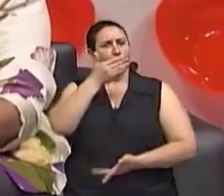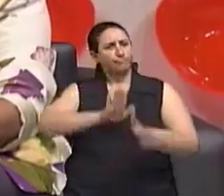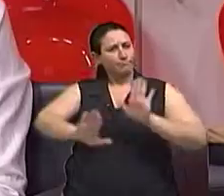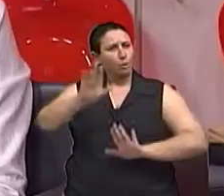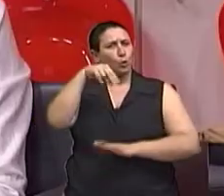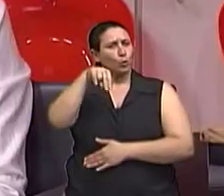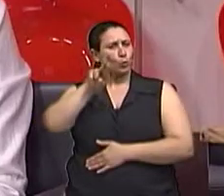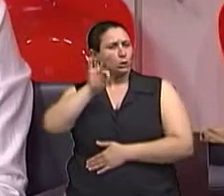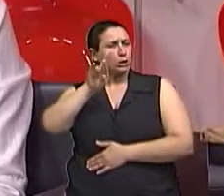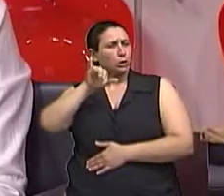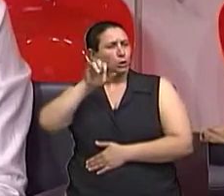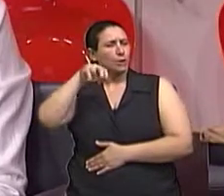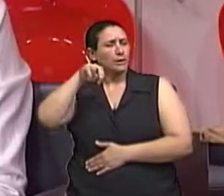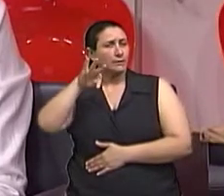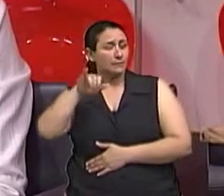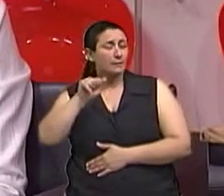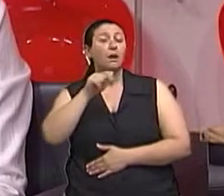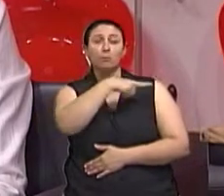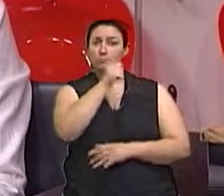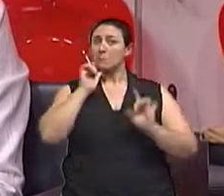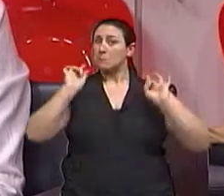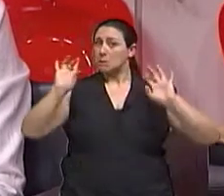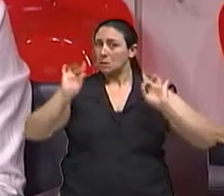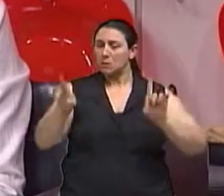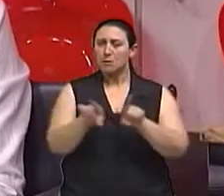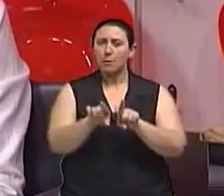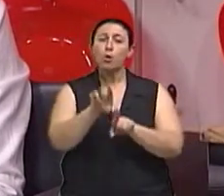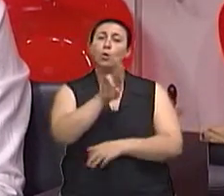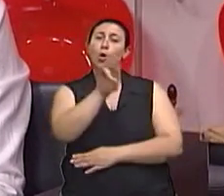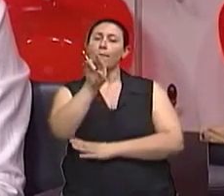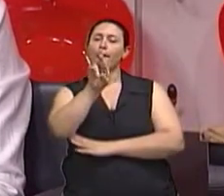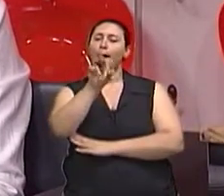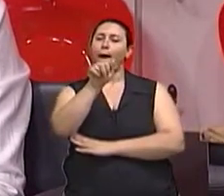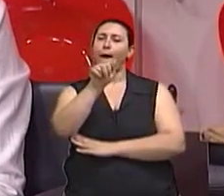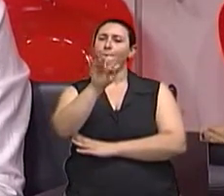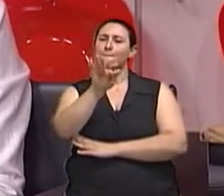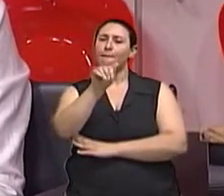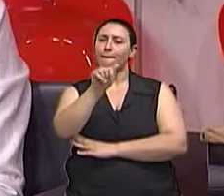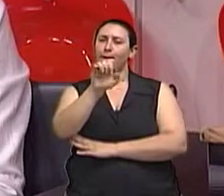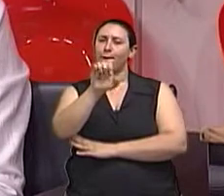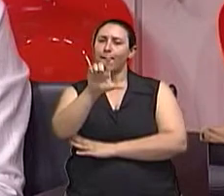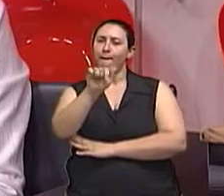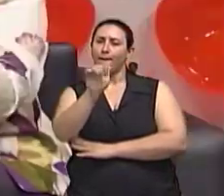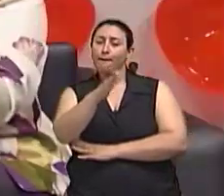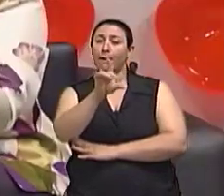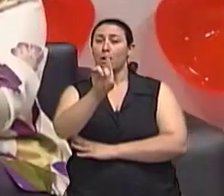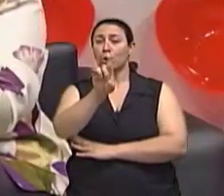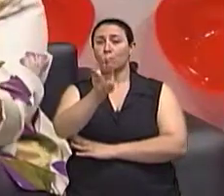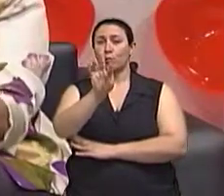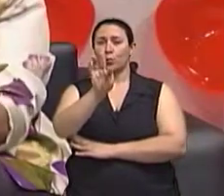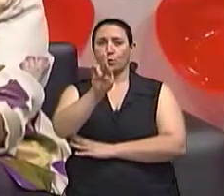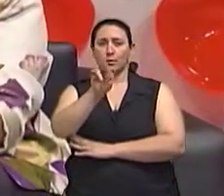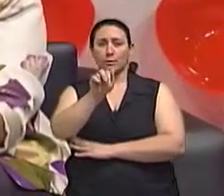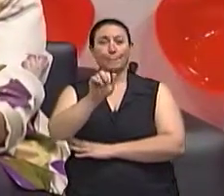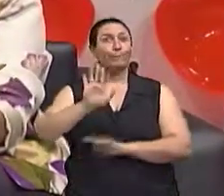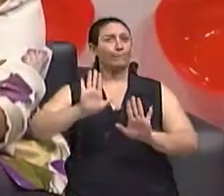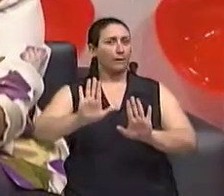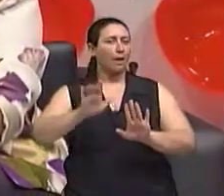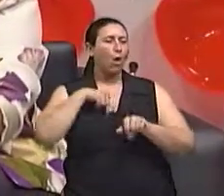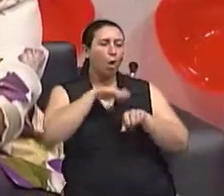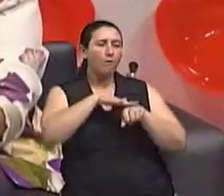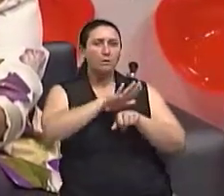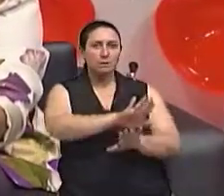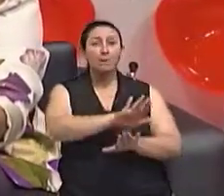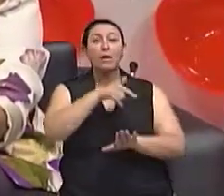clínica funcional, a Rafaela Dutra, que já está conosco aqui. Pois é, mas antes de eu começar a conversar com a Rafaela,